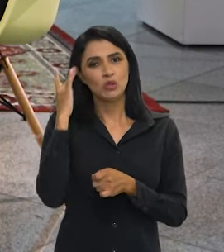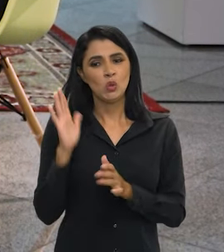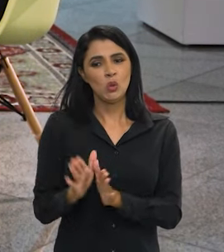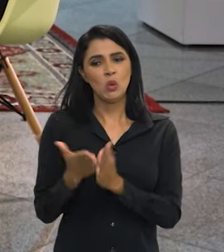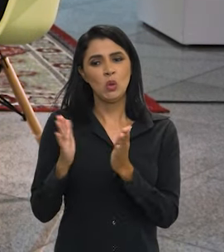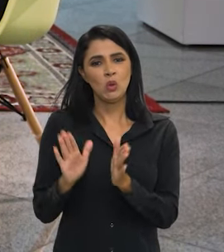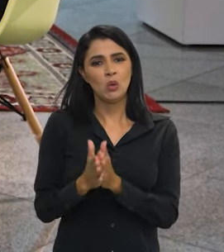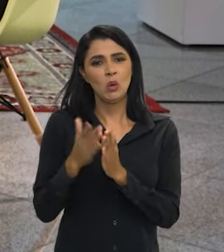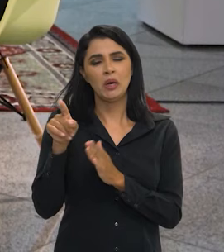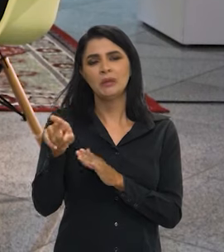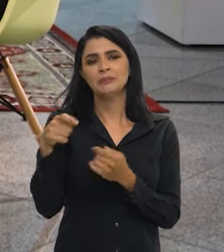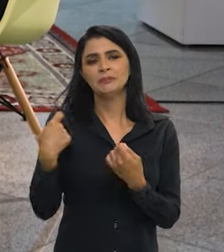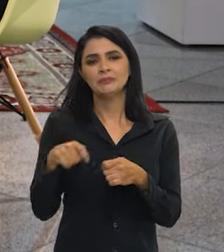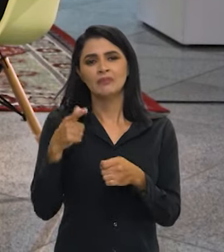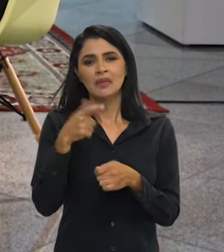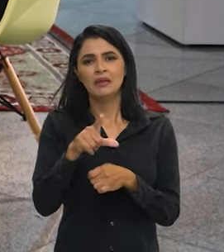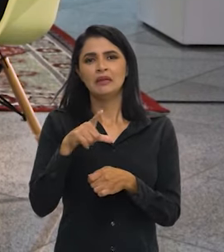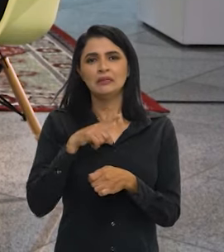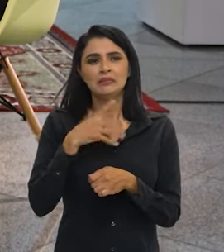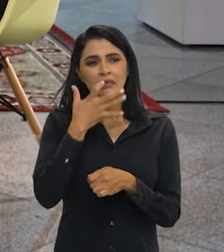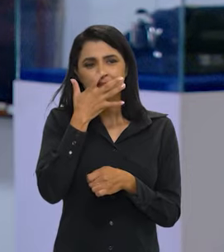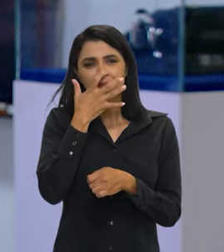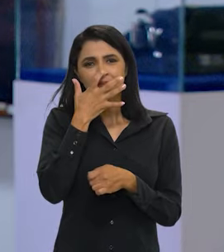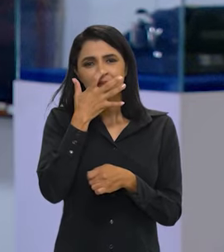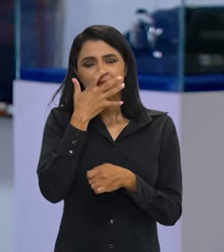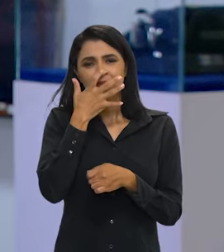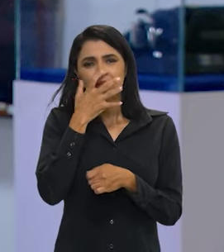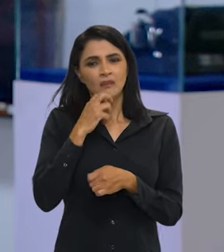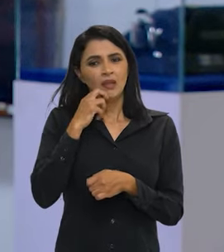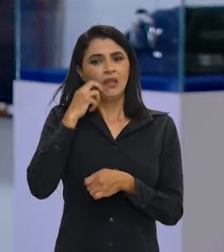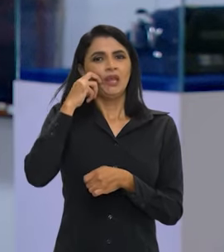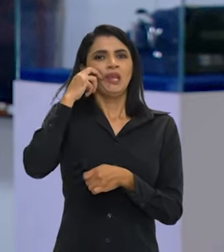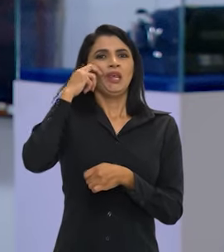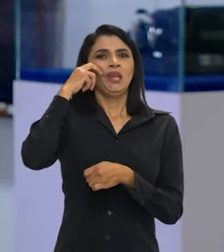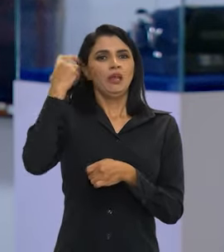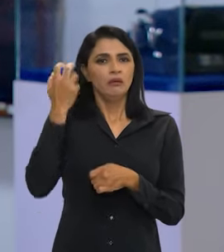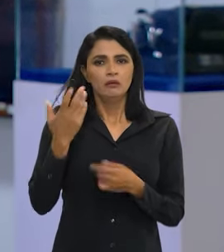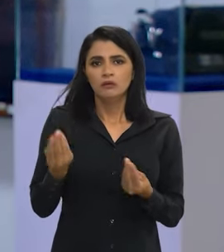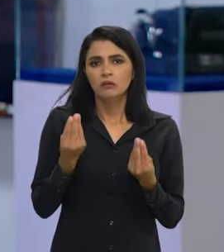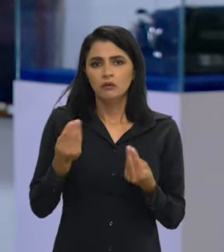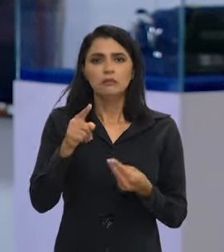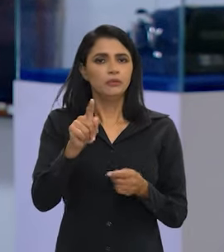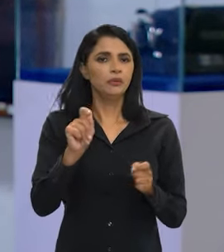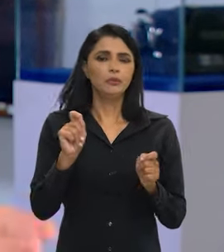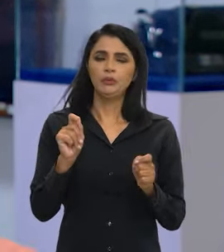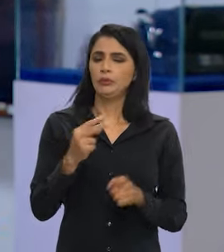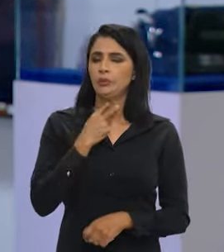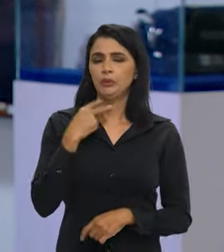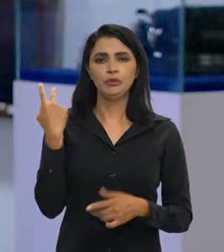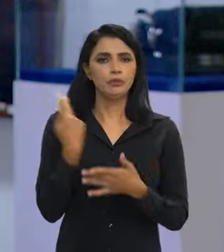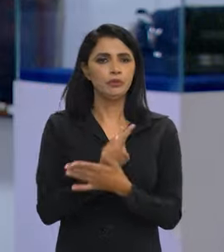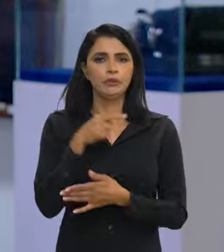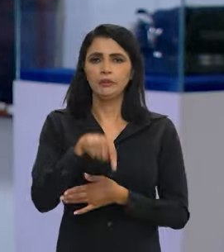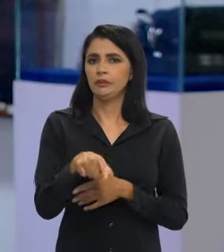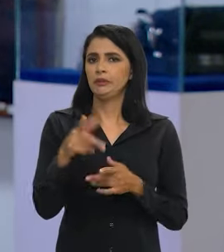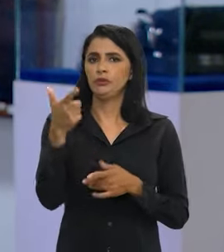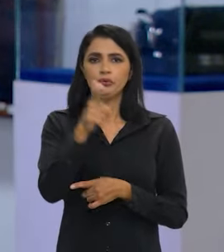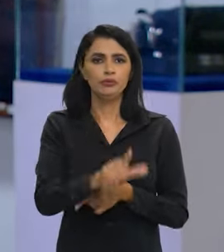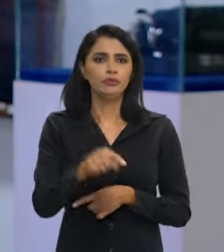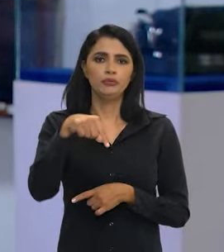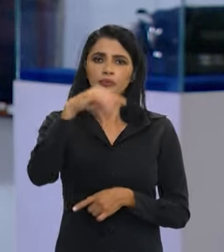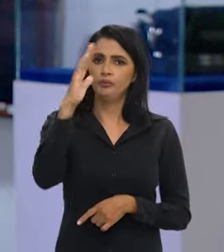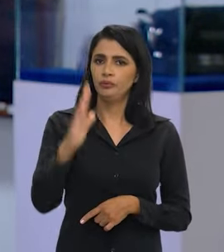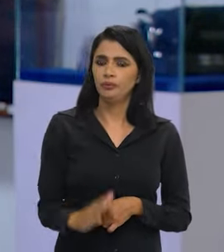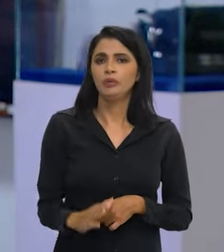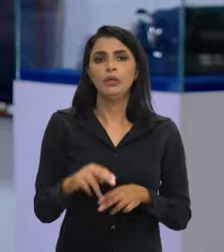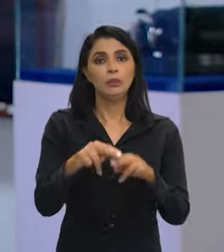as pessoas pobres fossem submetidas até situações humilhantes. Então, isso não pode acontecer mais no país. Por isso, o ateste médio, por isso,